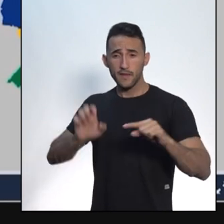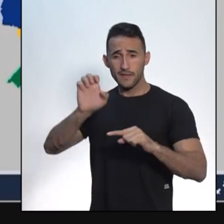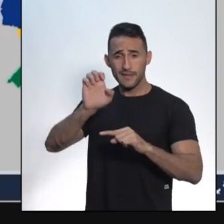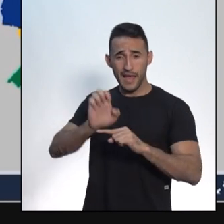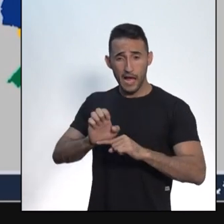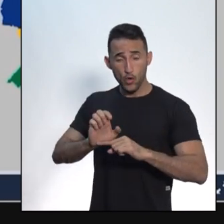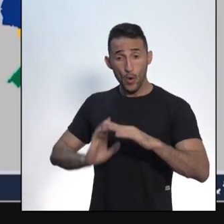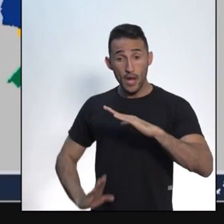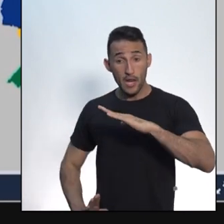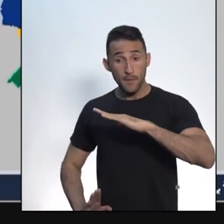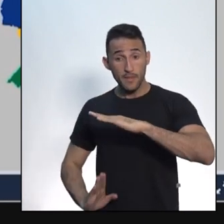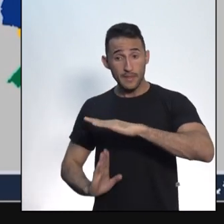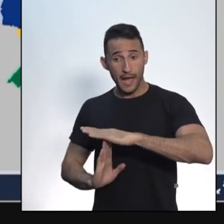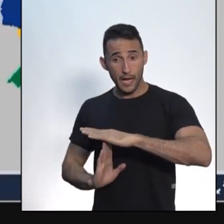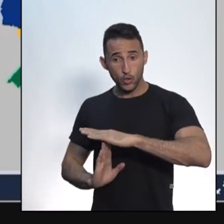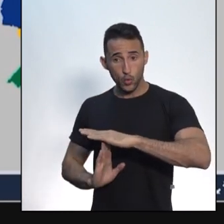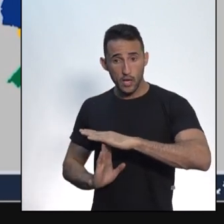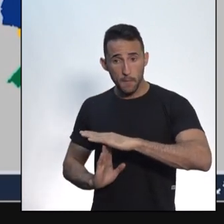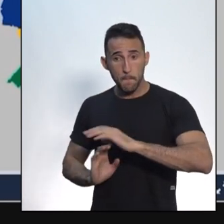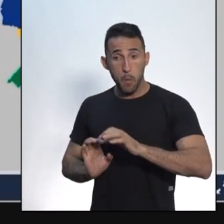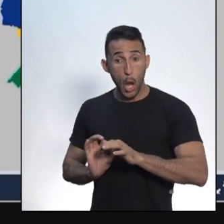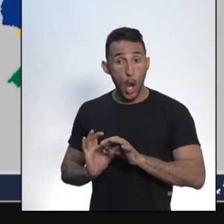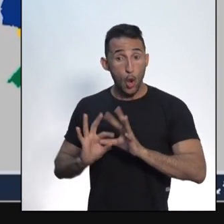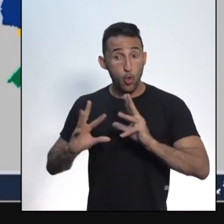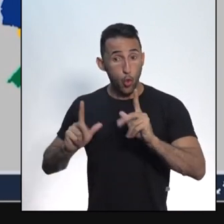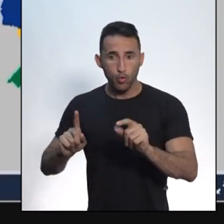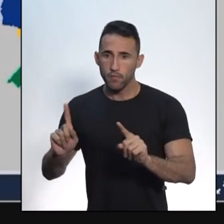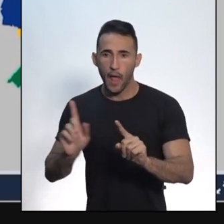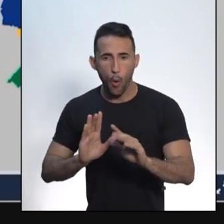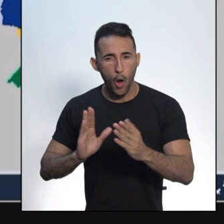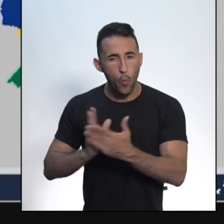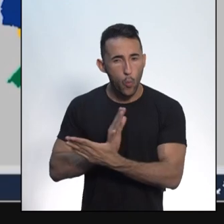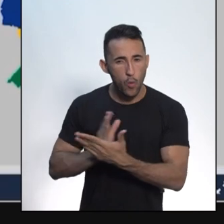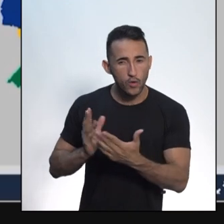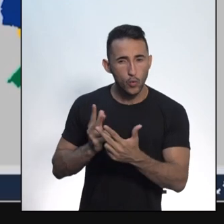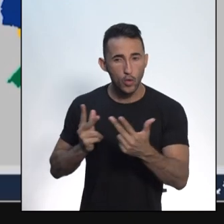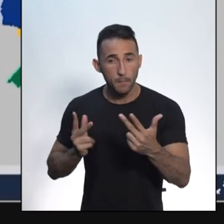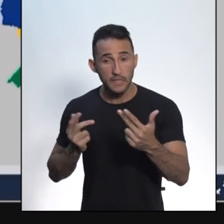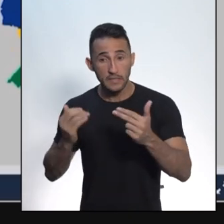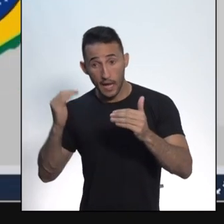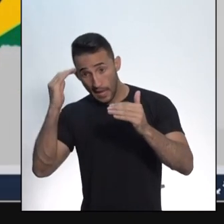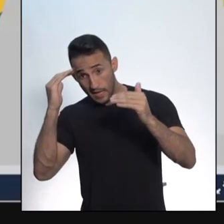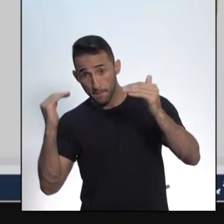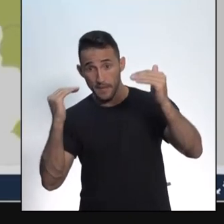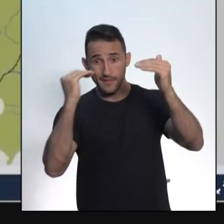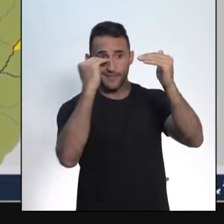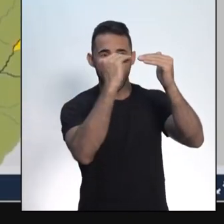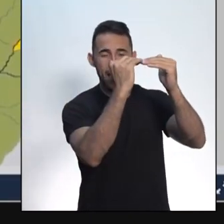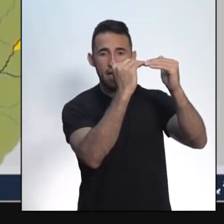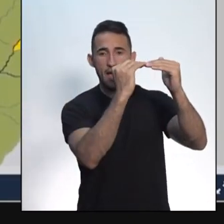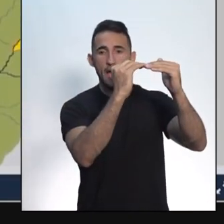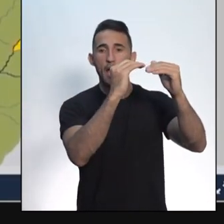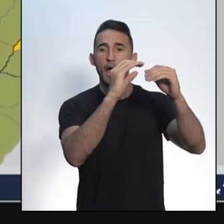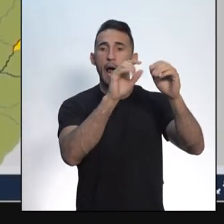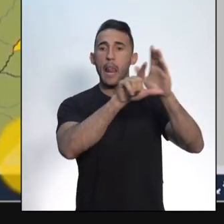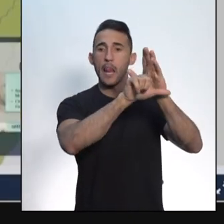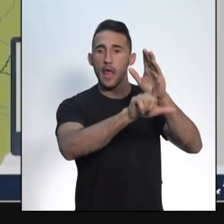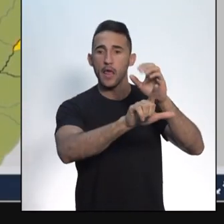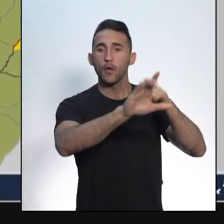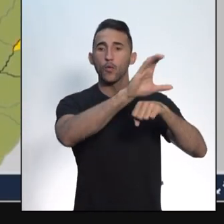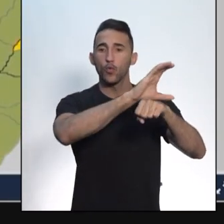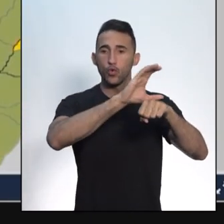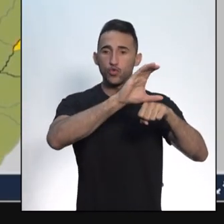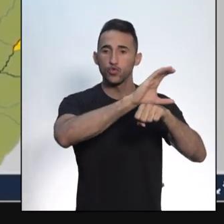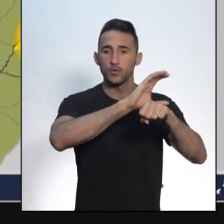autonomia relativa para as unidades federadas, desde que elas não entrem em conflito